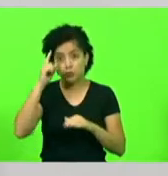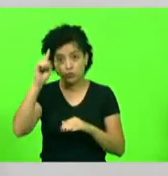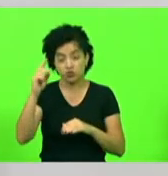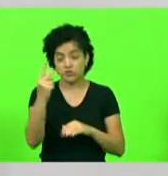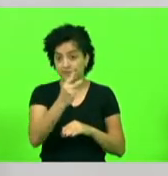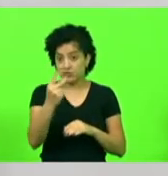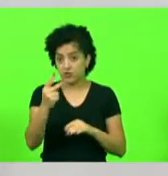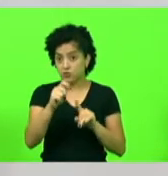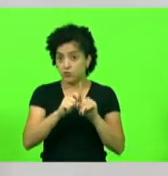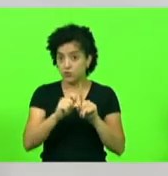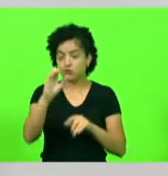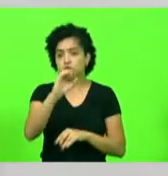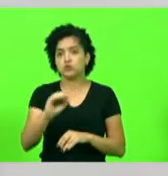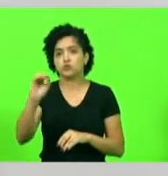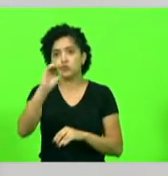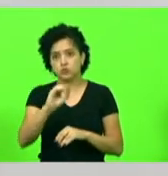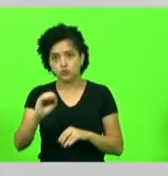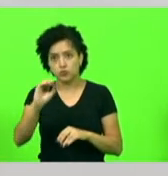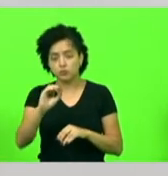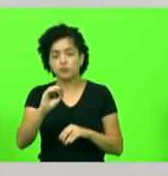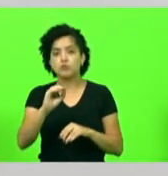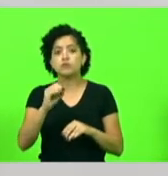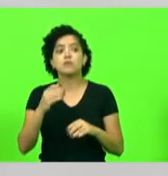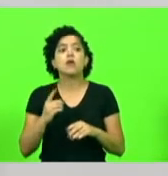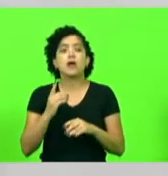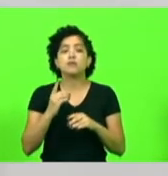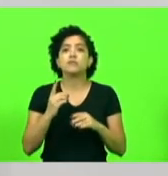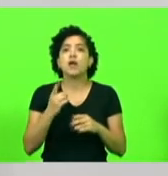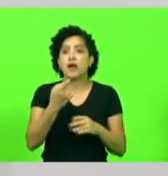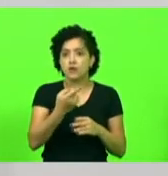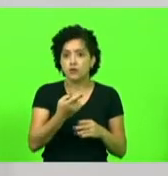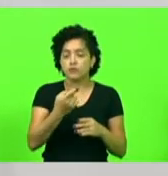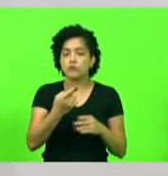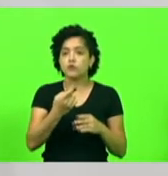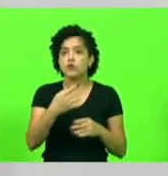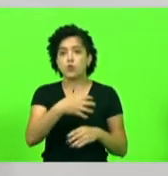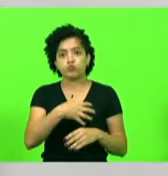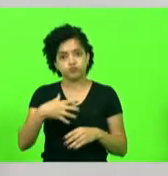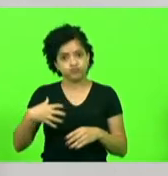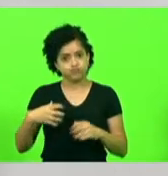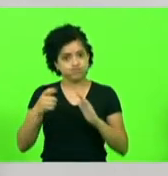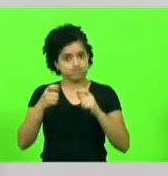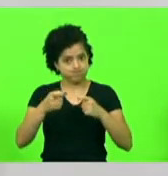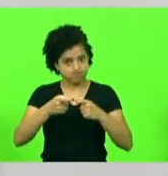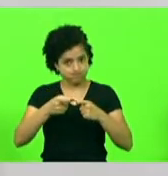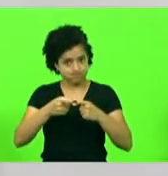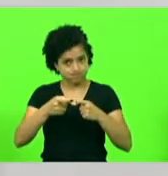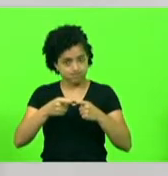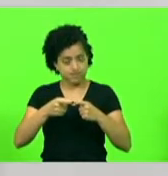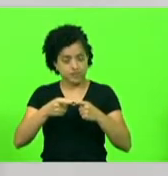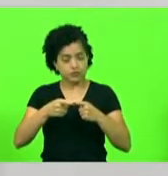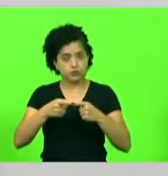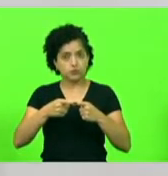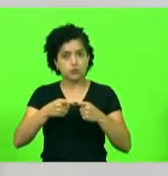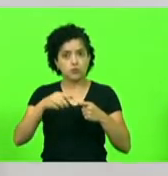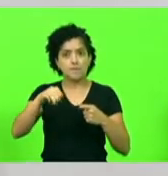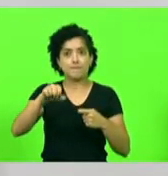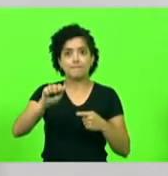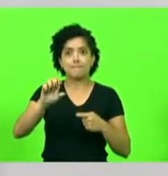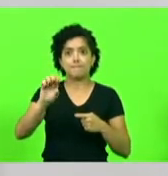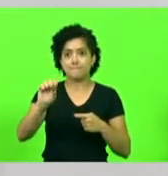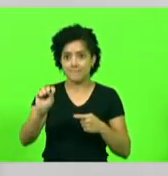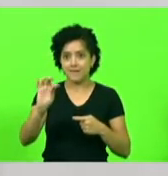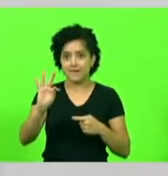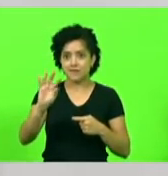de outubro, a consulta com o mastologista, com o doutor McKay, que além de ser um